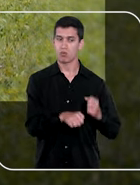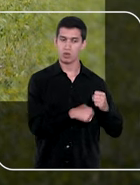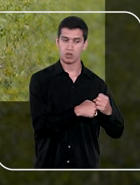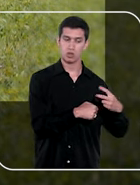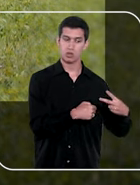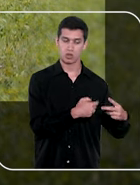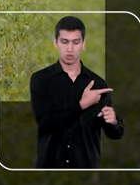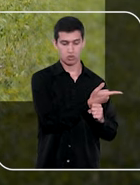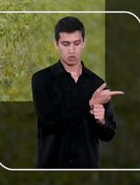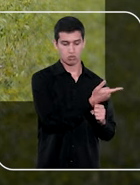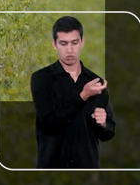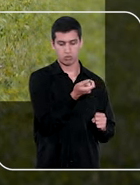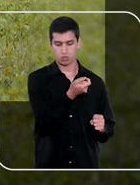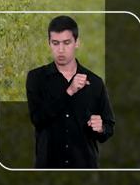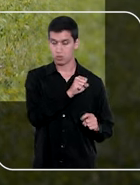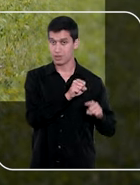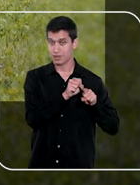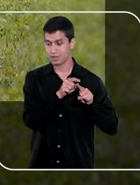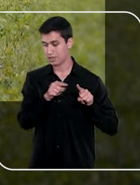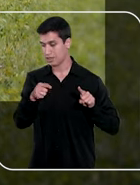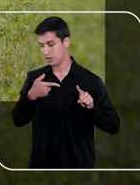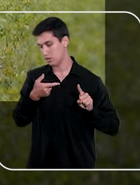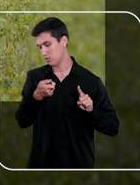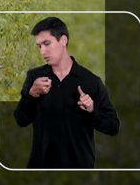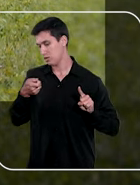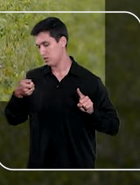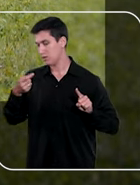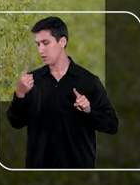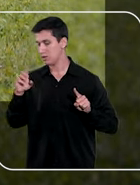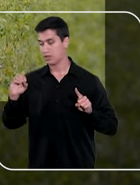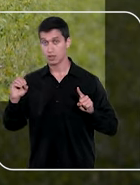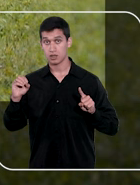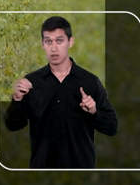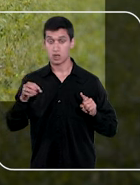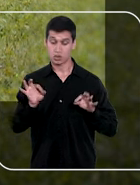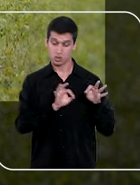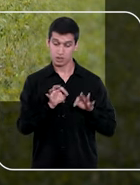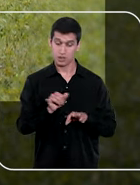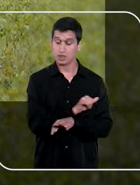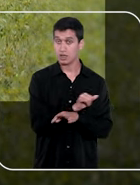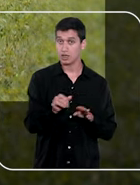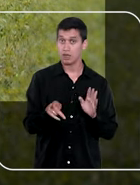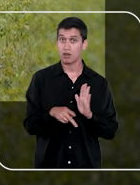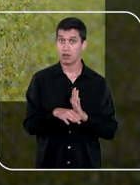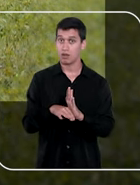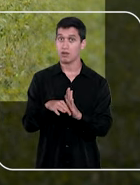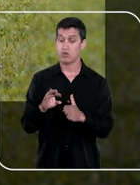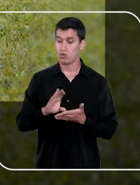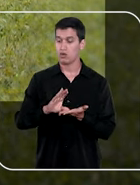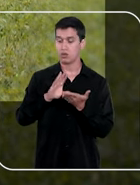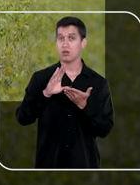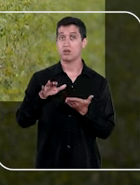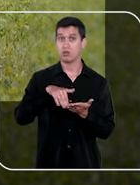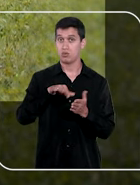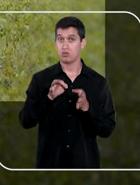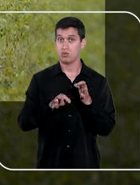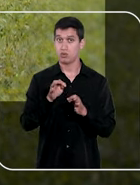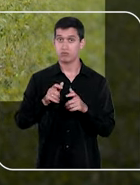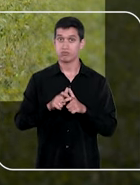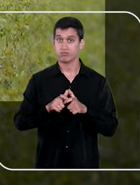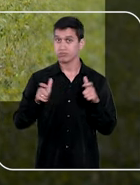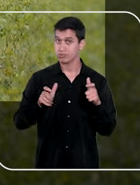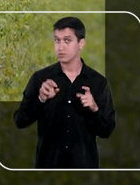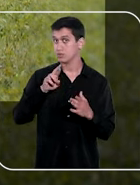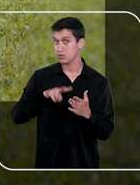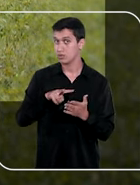2008-2010. O plano estratégico, seguindo resolução do Conselho Nacional de Justiça, passou por uma ampla